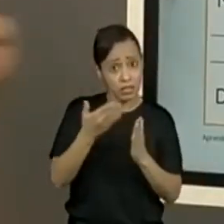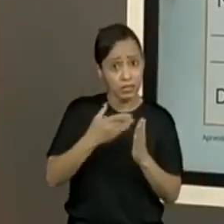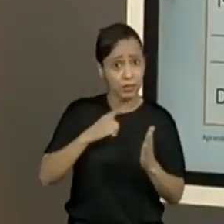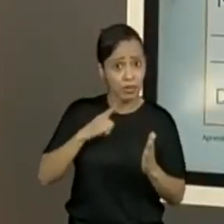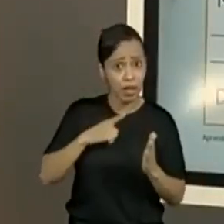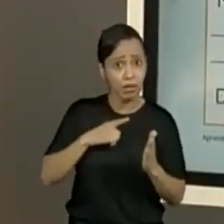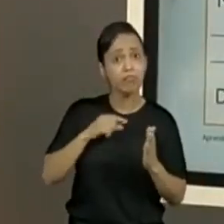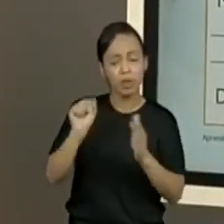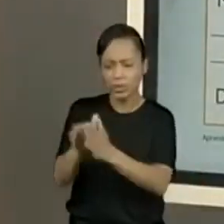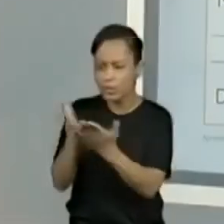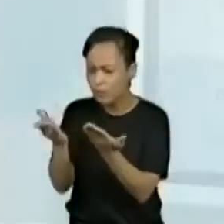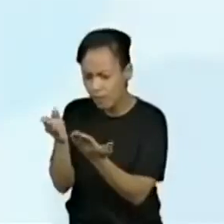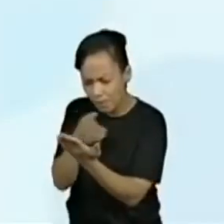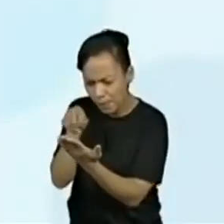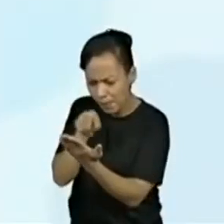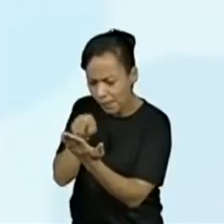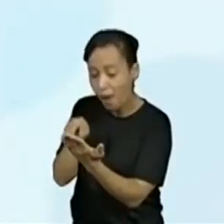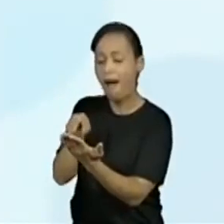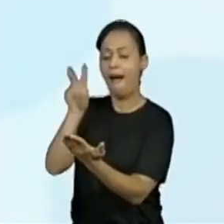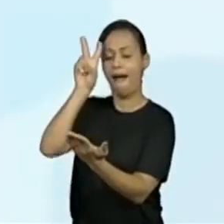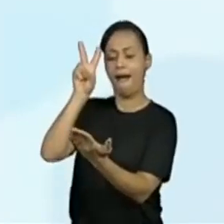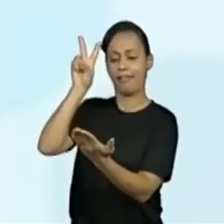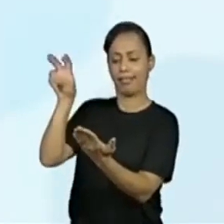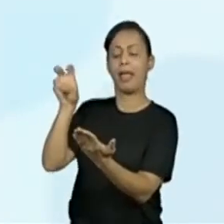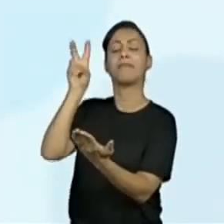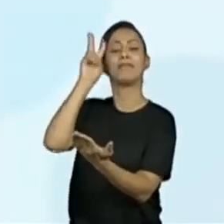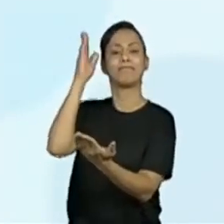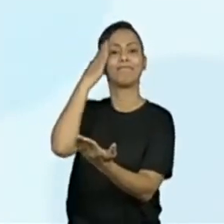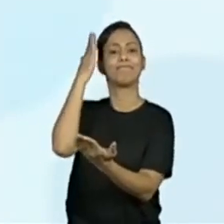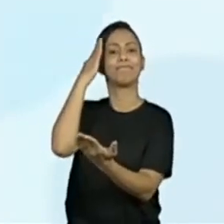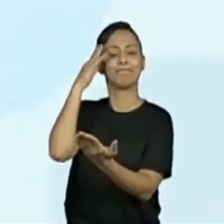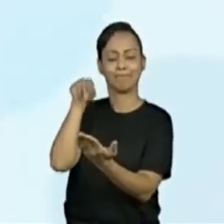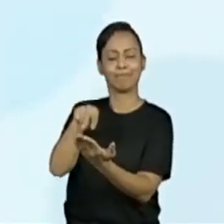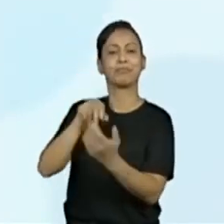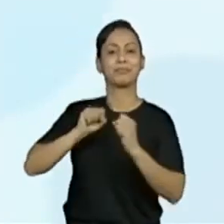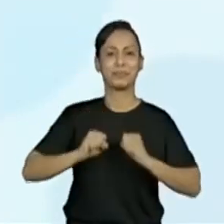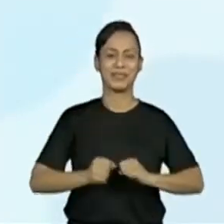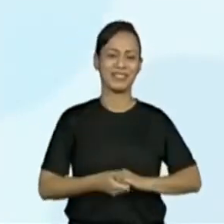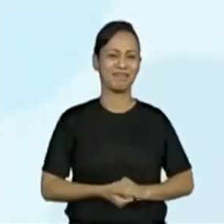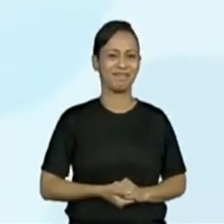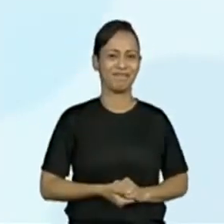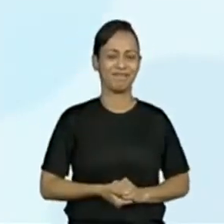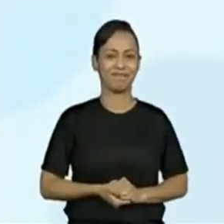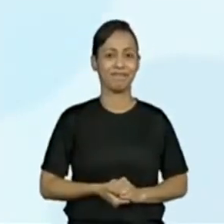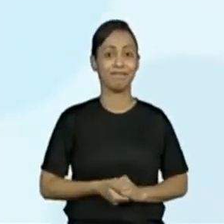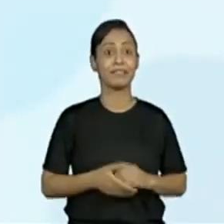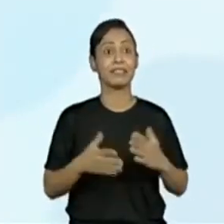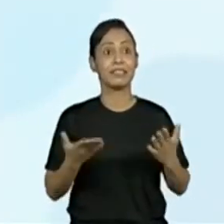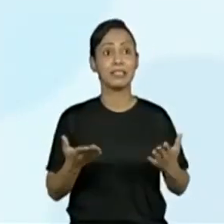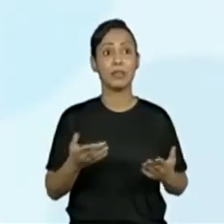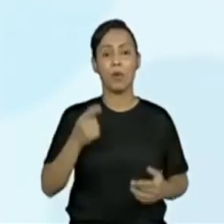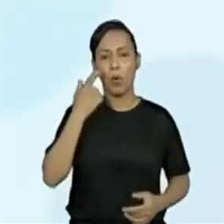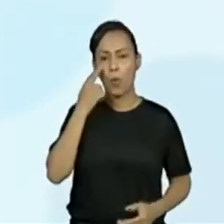Qual que é o título da notícia? Vamos lá? Vamos lá, professora. Então, mais...